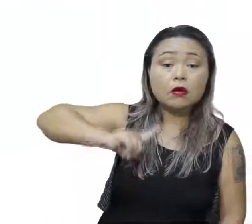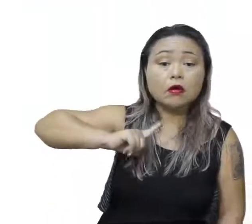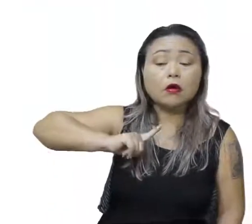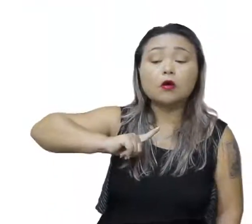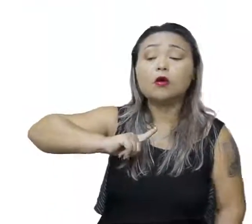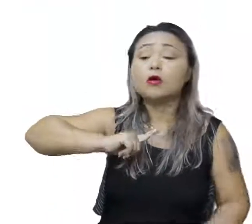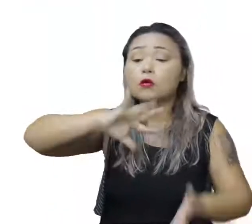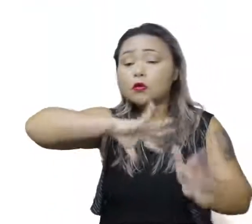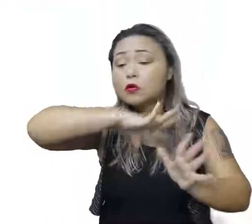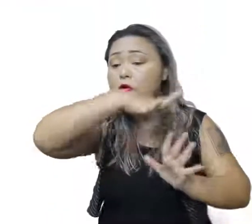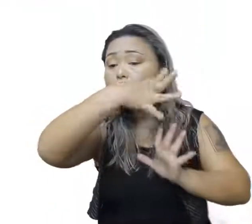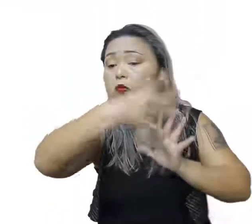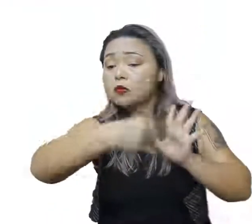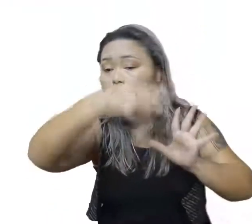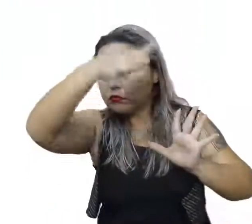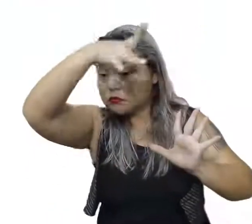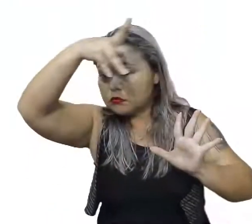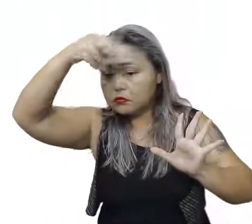amazônico,